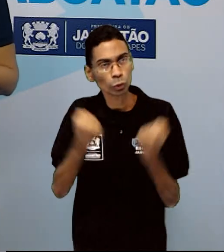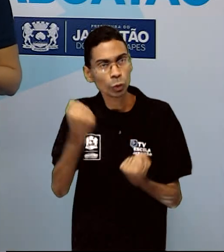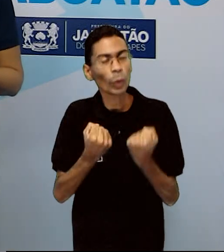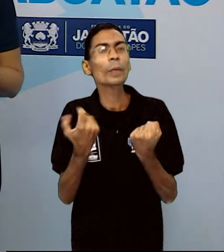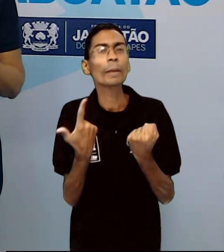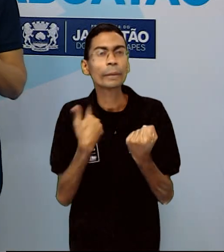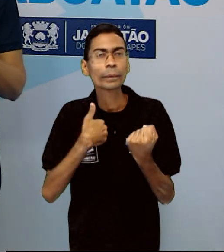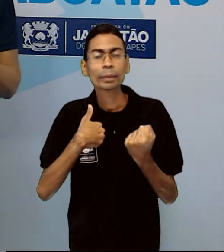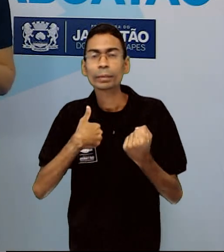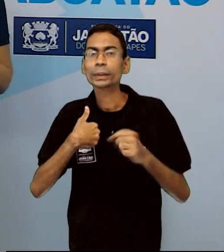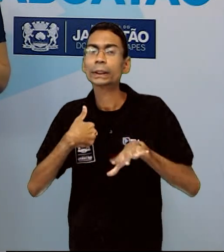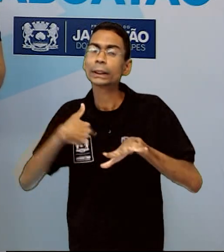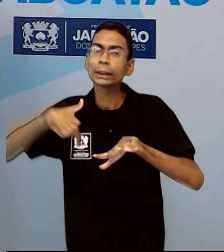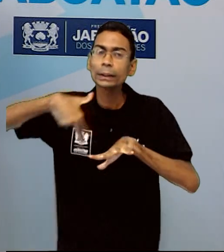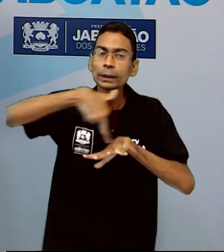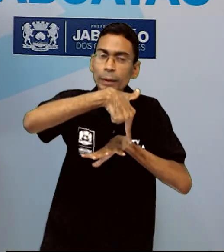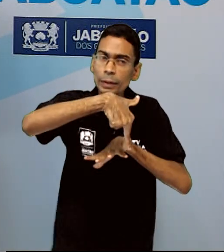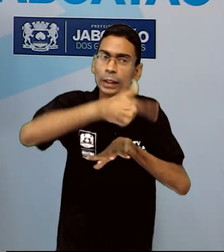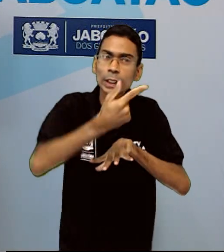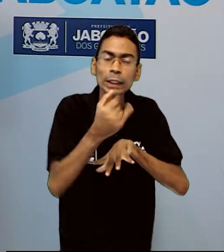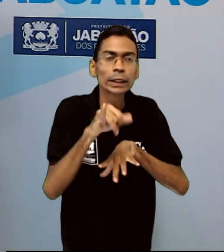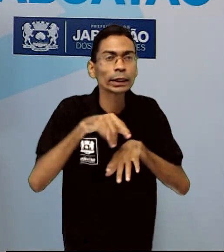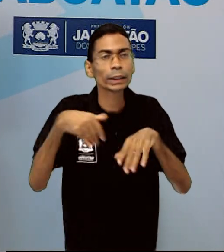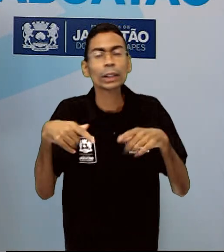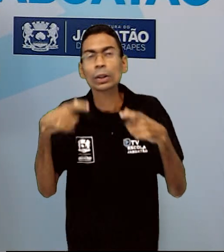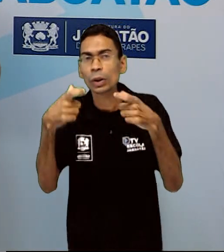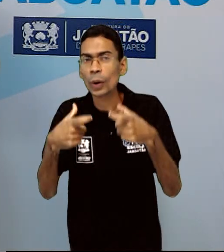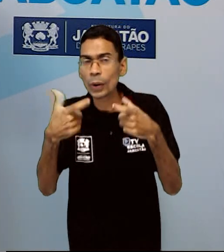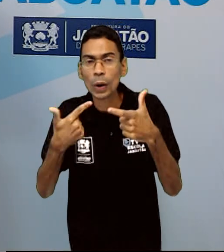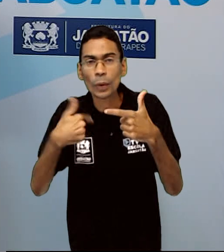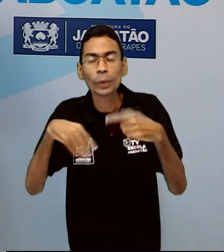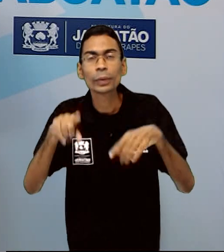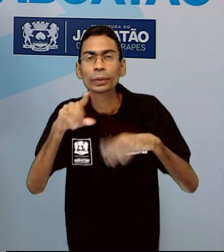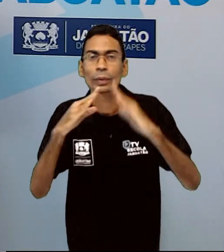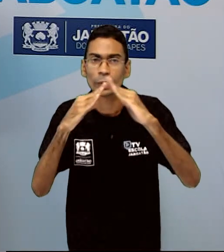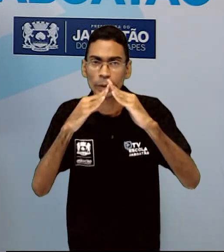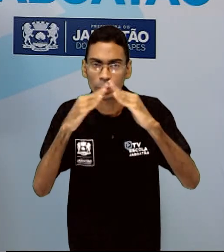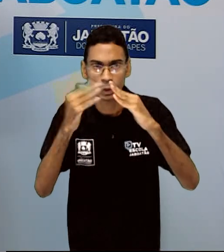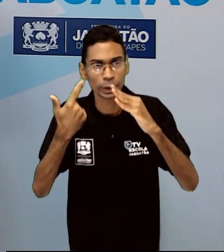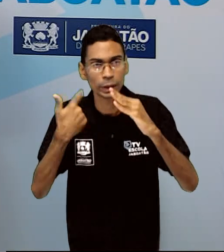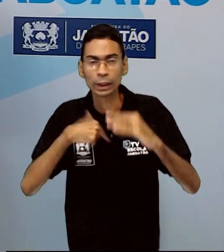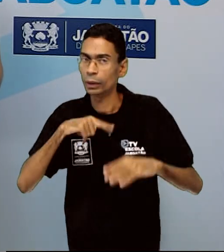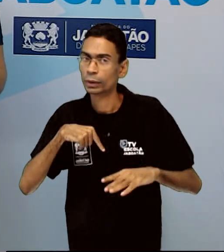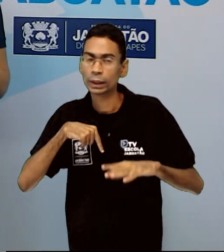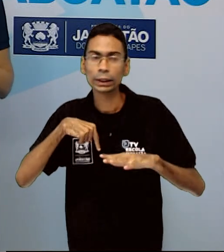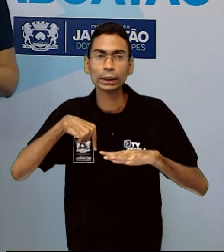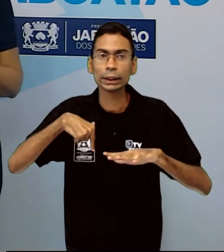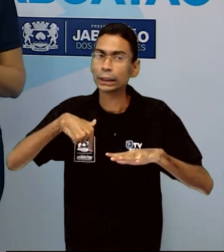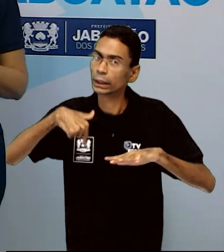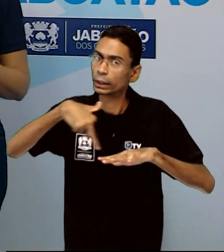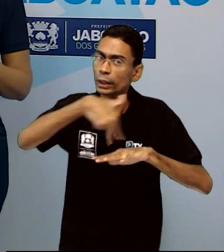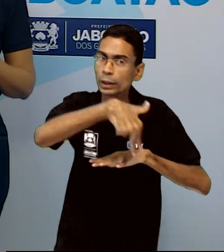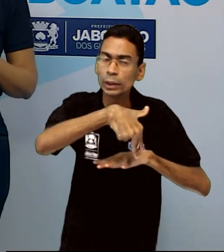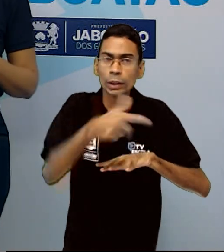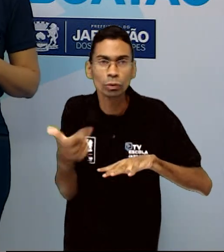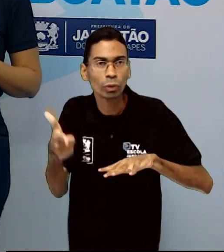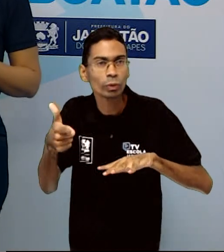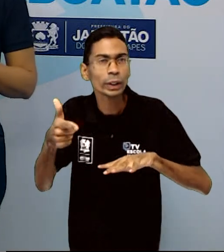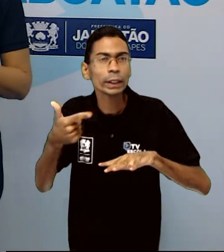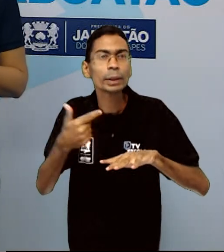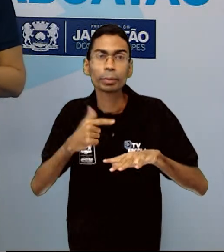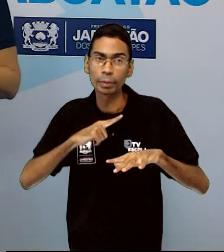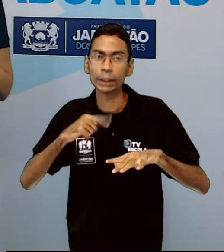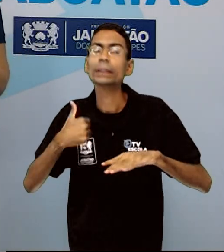pedestres. Se na rua que você mora, se na localidade que você mora não tem faixa de pedestres, mas tenho certeza que tem uma